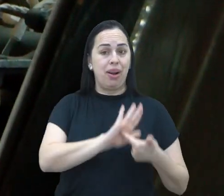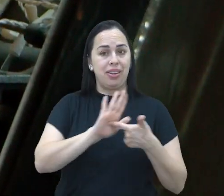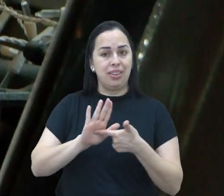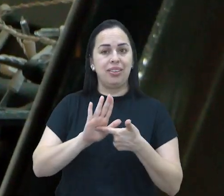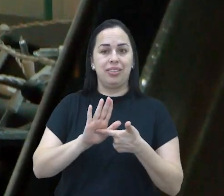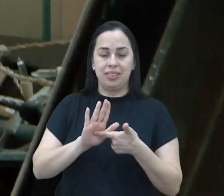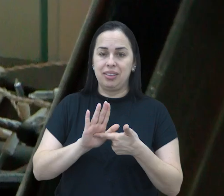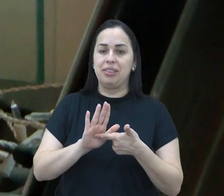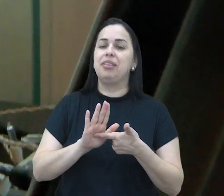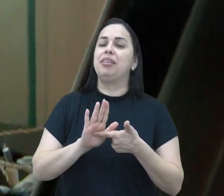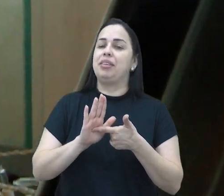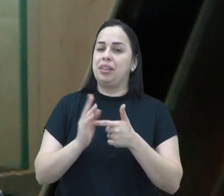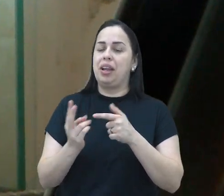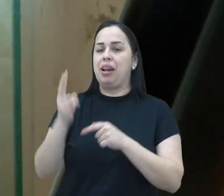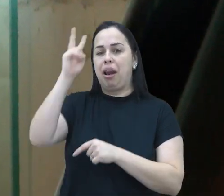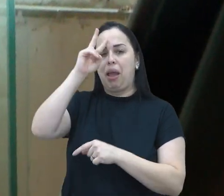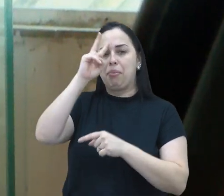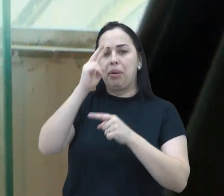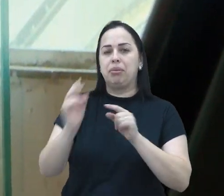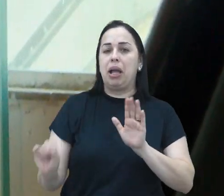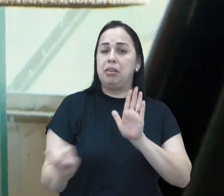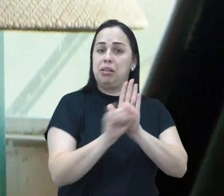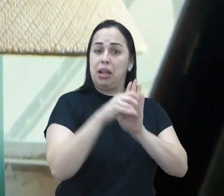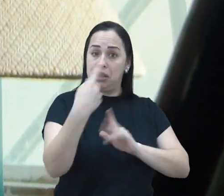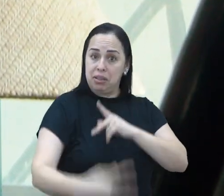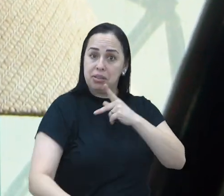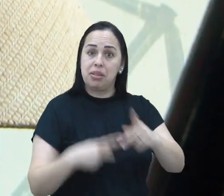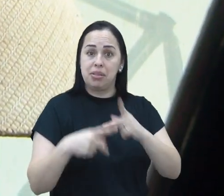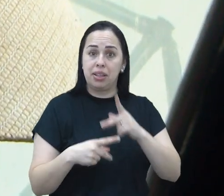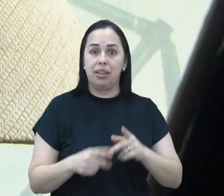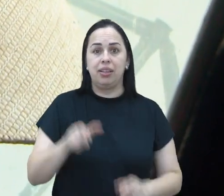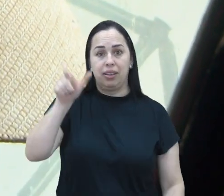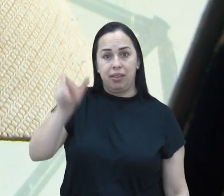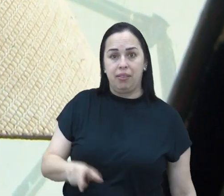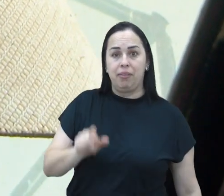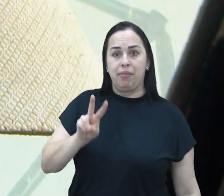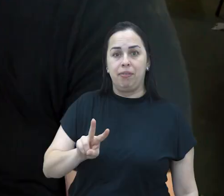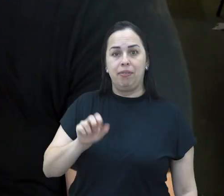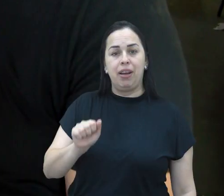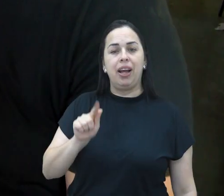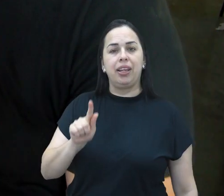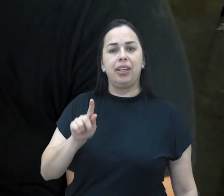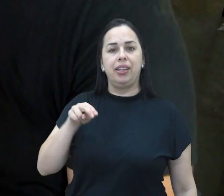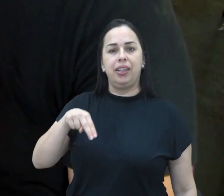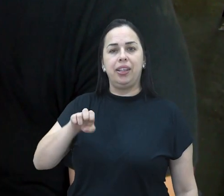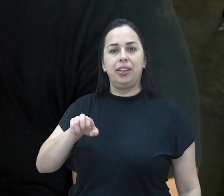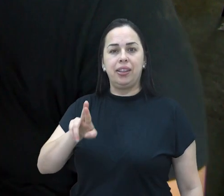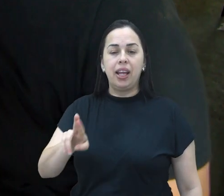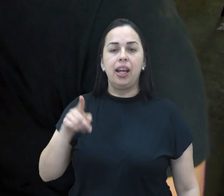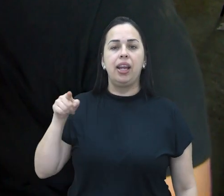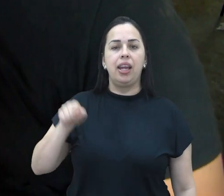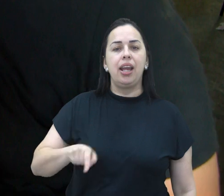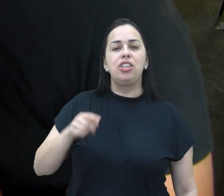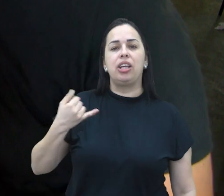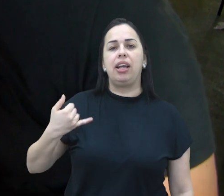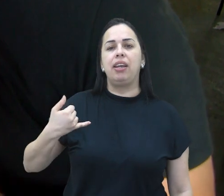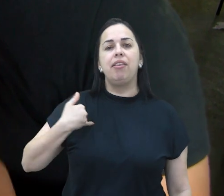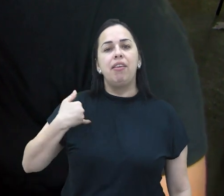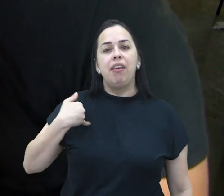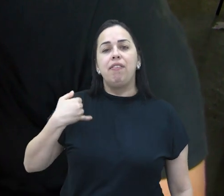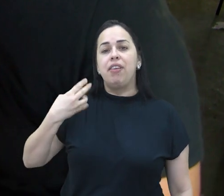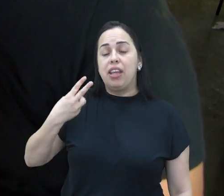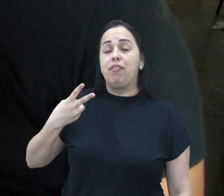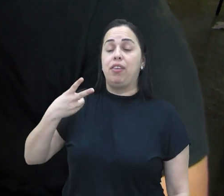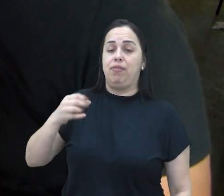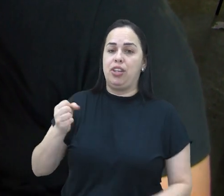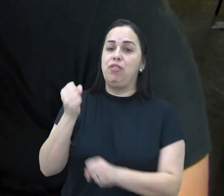A cultura vintage representa uma parte importante da identidade de São José. Wagner, que se dedica há quase 20 anos